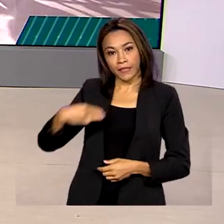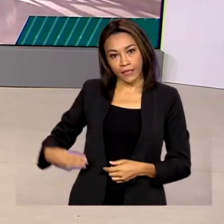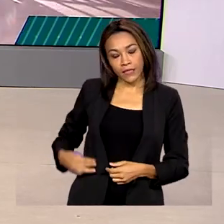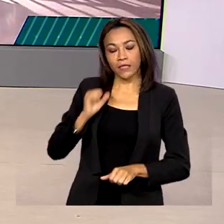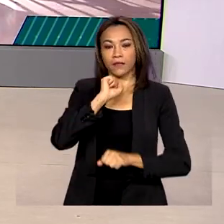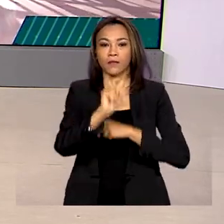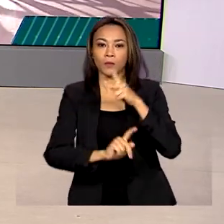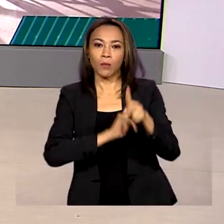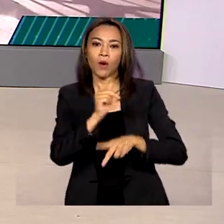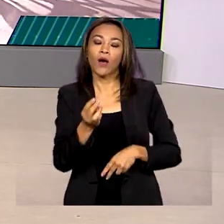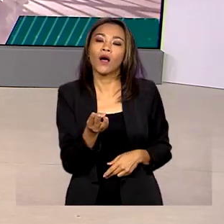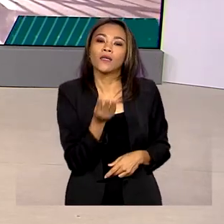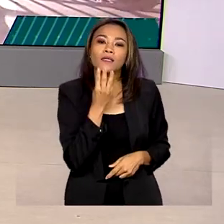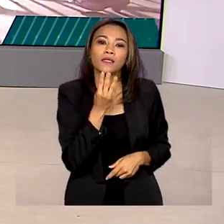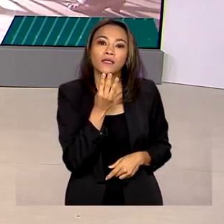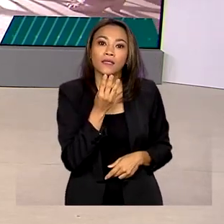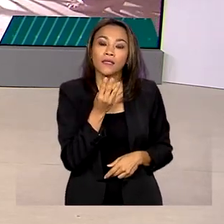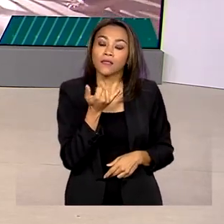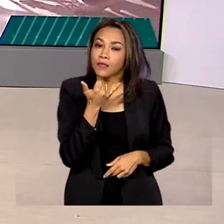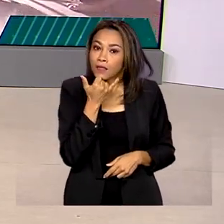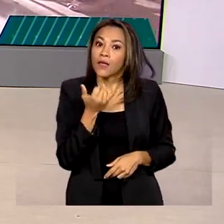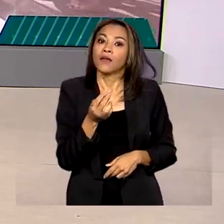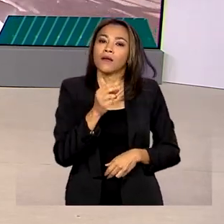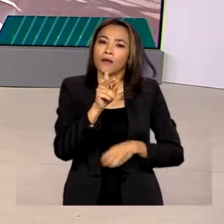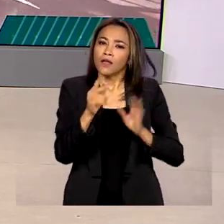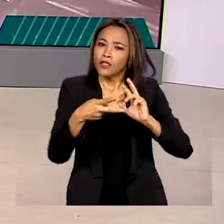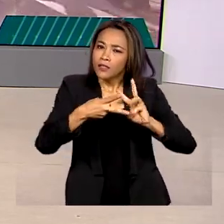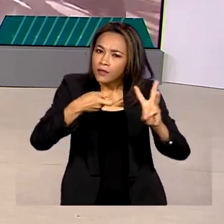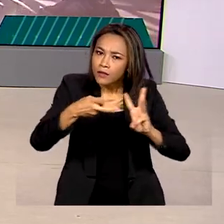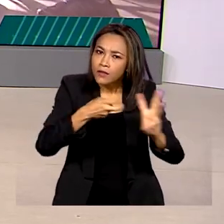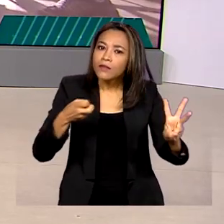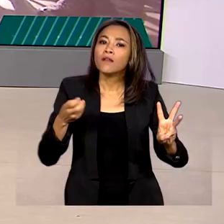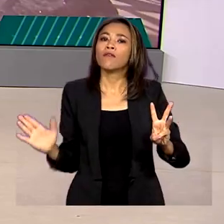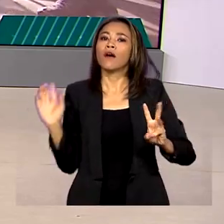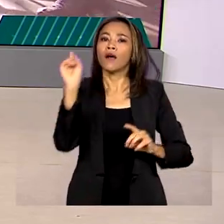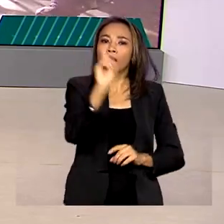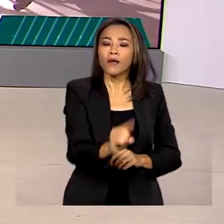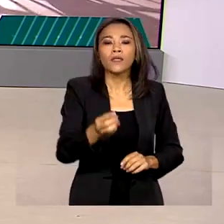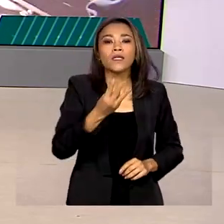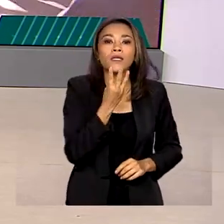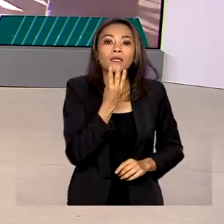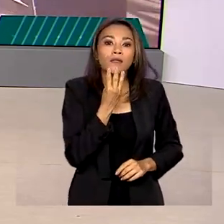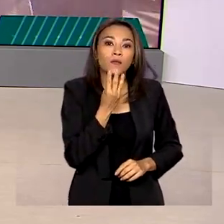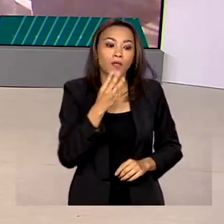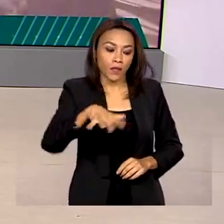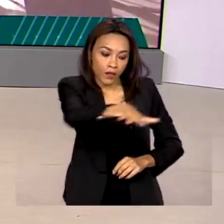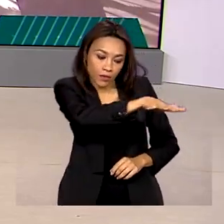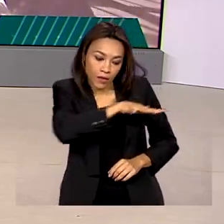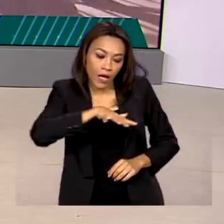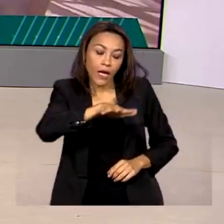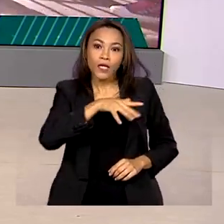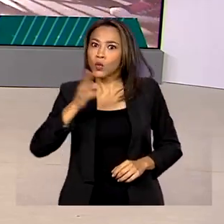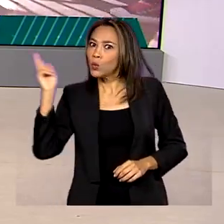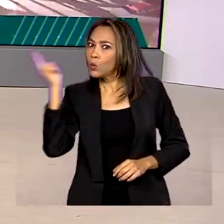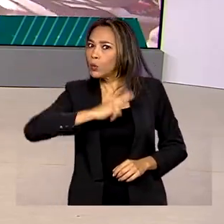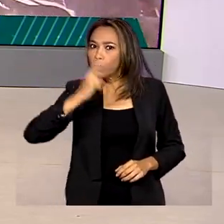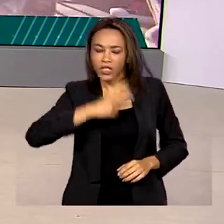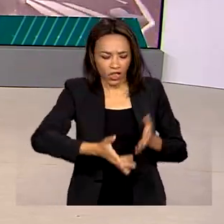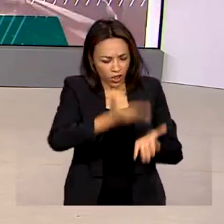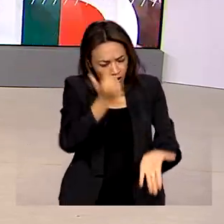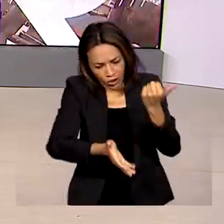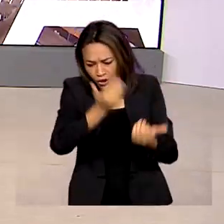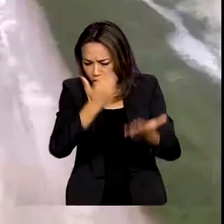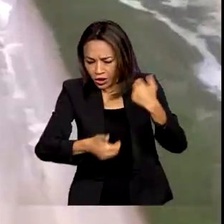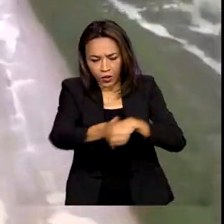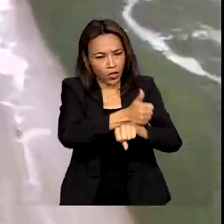Guajajara, está em território Yanomami e, no sábado, em Boa Vista, disse que é urgente a retirada de garimpeiros da